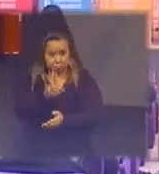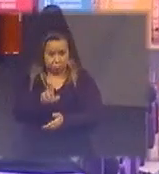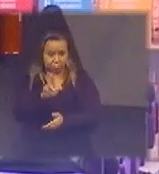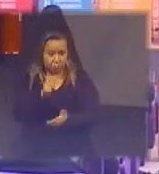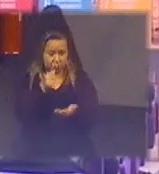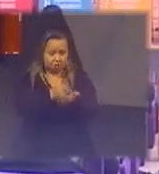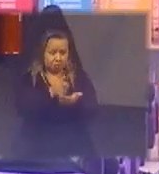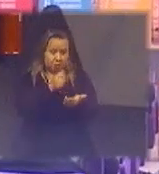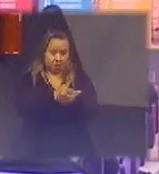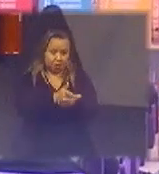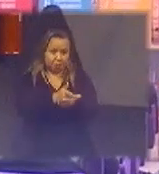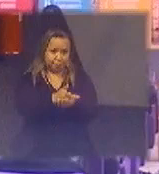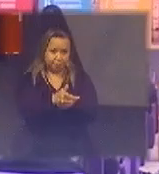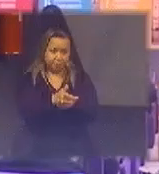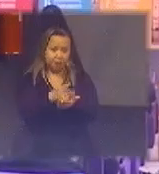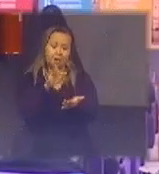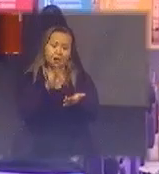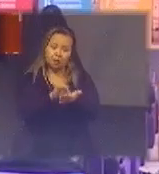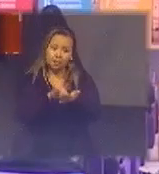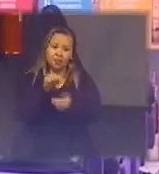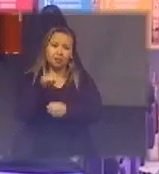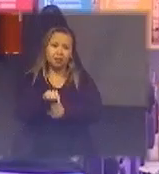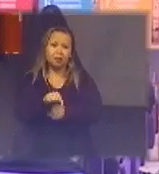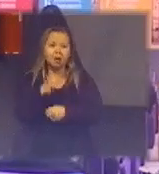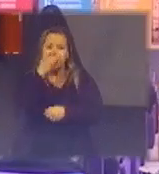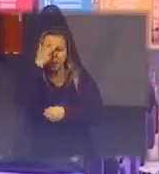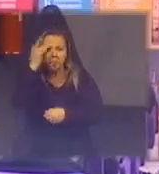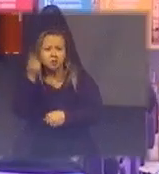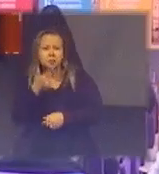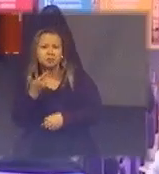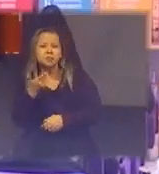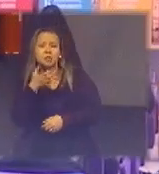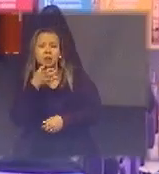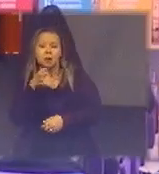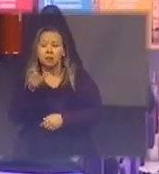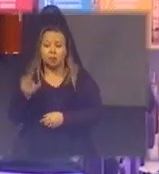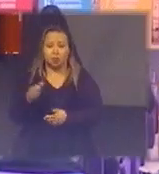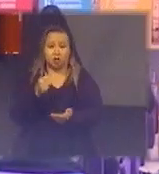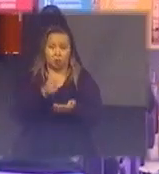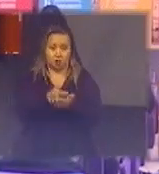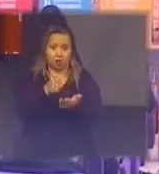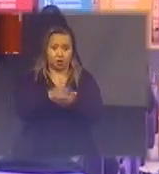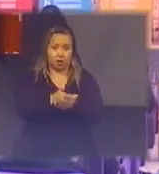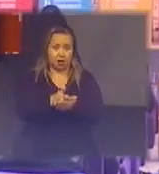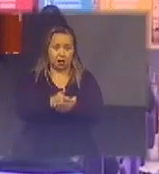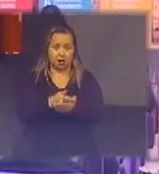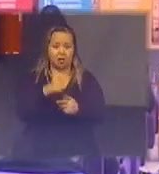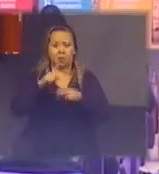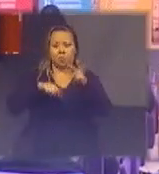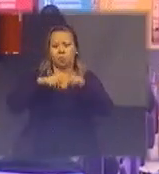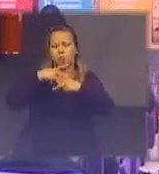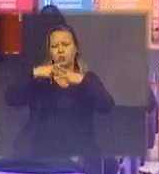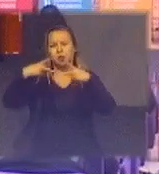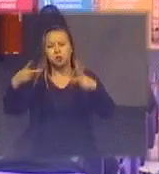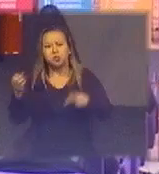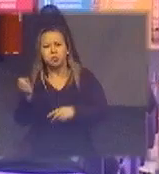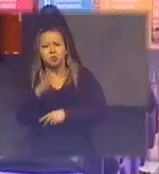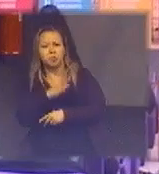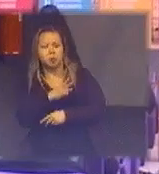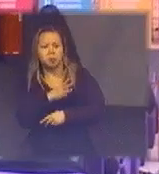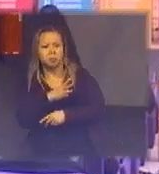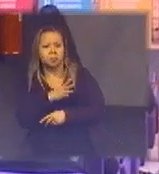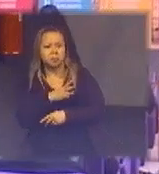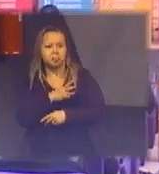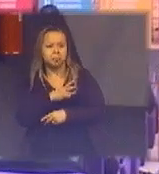a realidade é essa a pessoa ela quer comprar um produto novo às vezes pela cara nova mas ela não para para olhar que ela talvez não